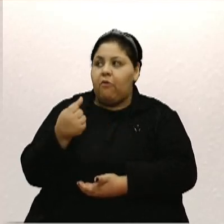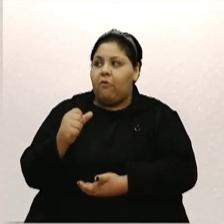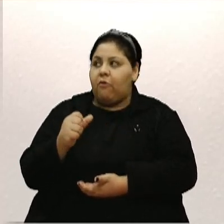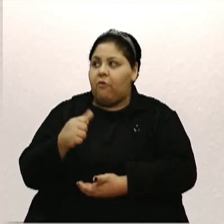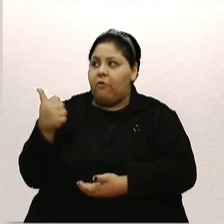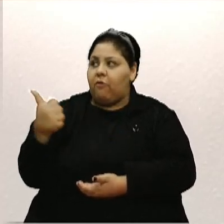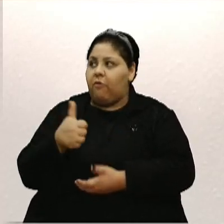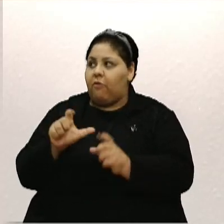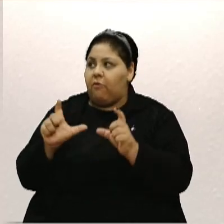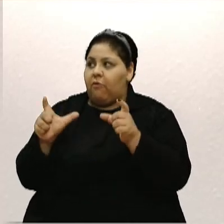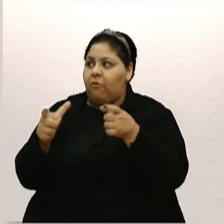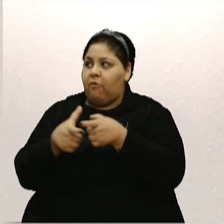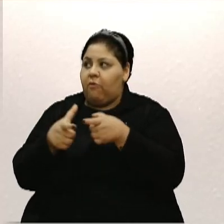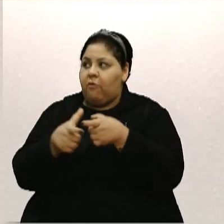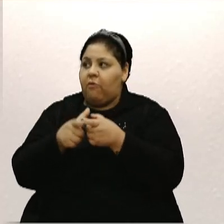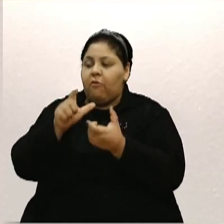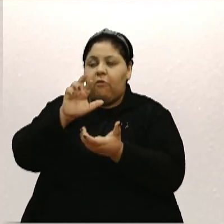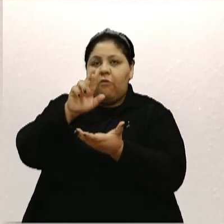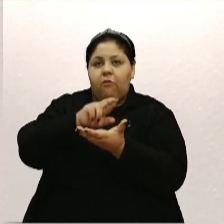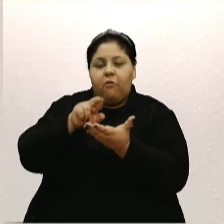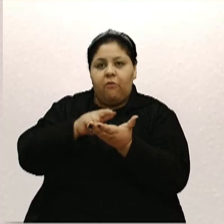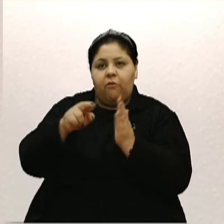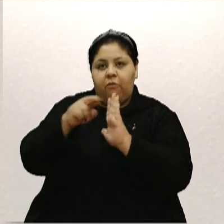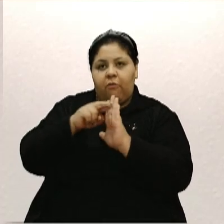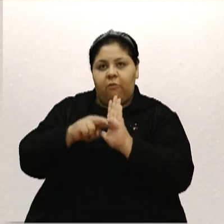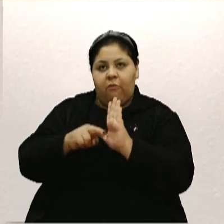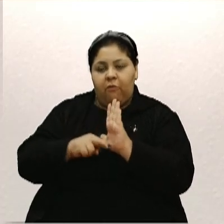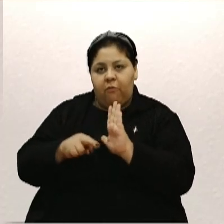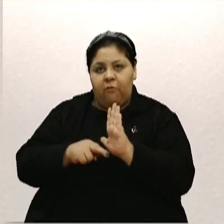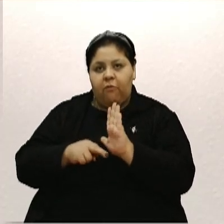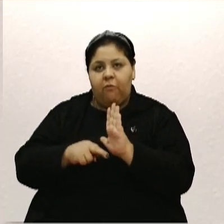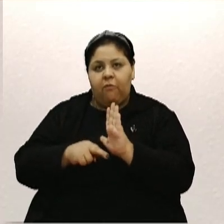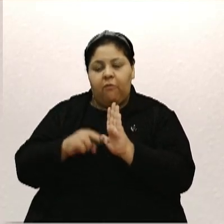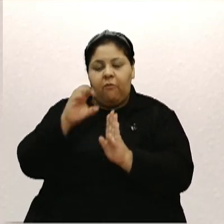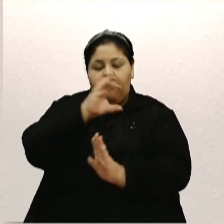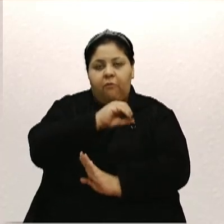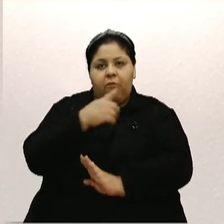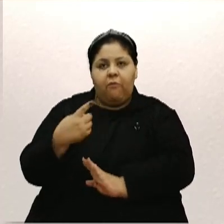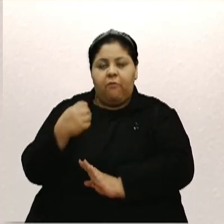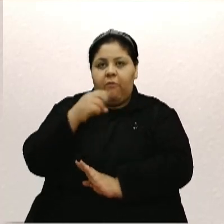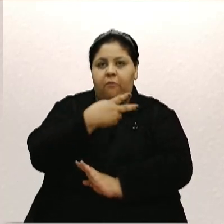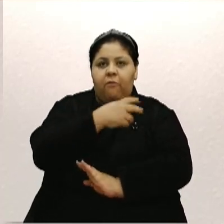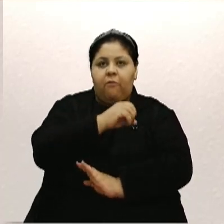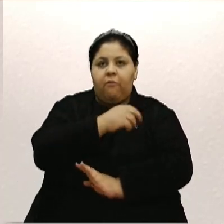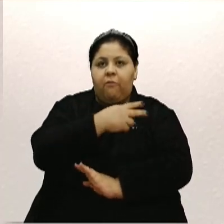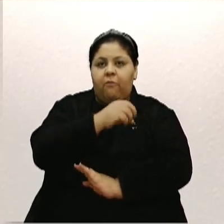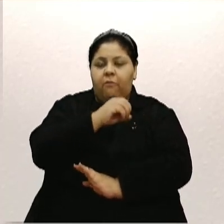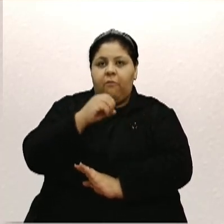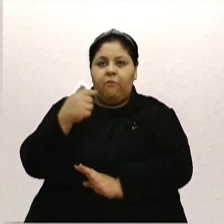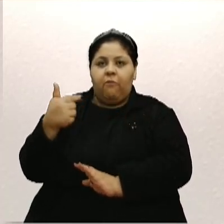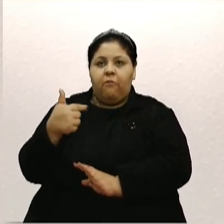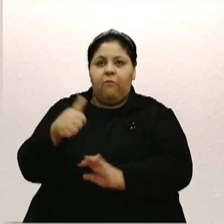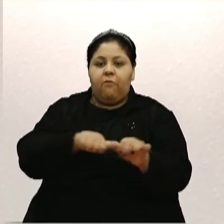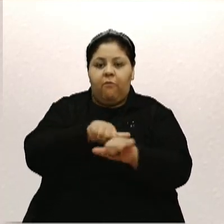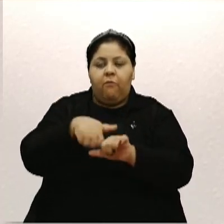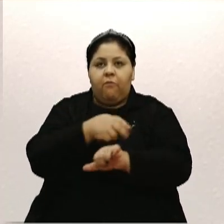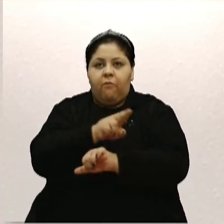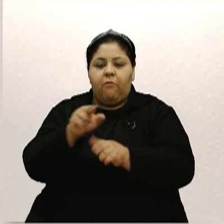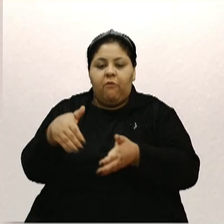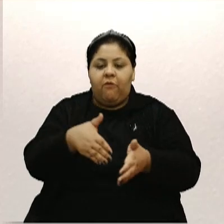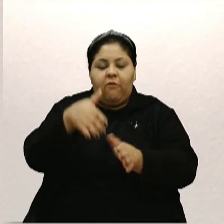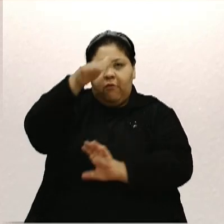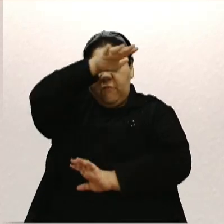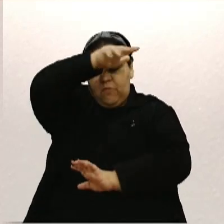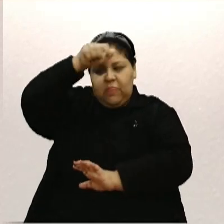no primeiro distrito regulariza pela Instrução Normativa 01, barra 2007, com o nome da Estrada Municipal, Vanda